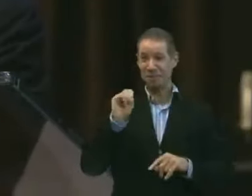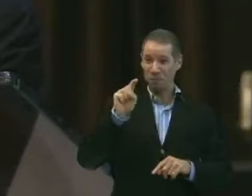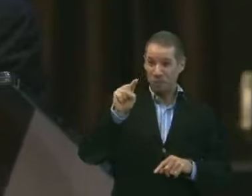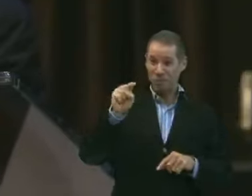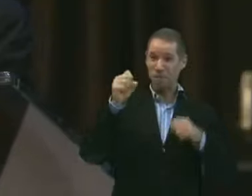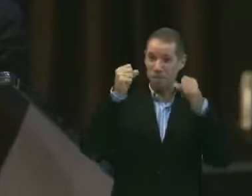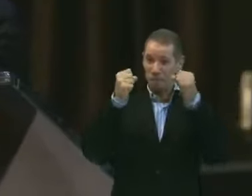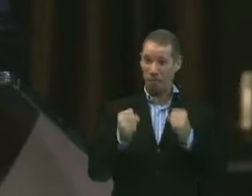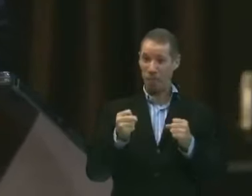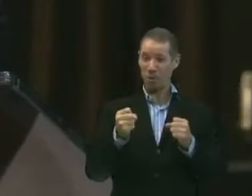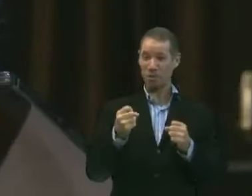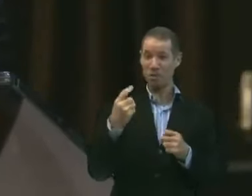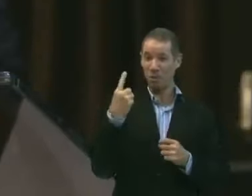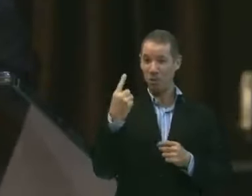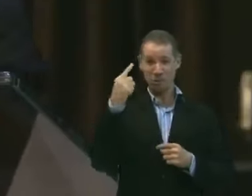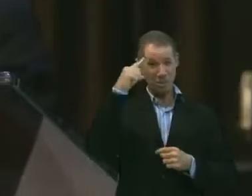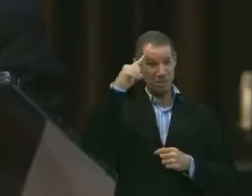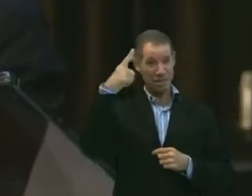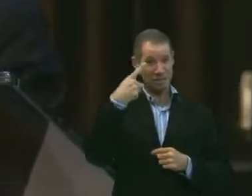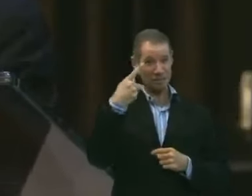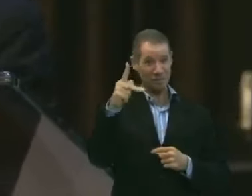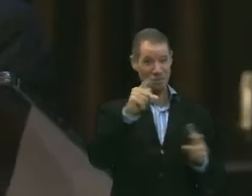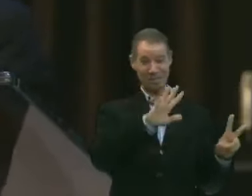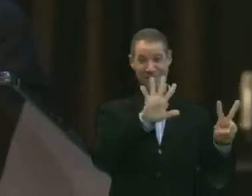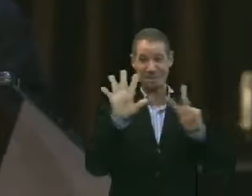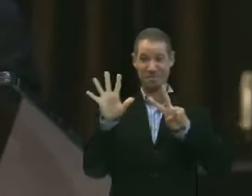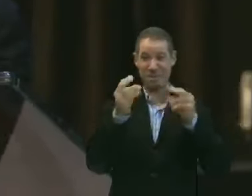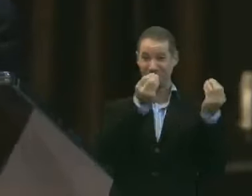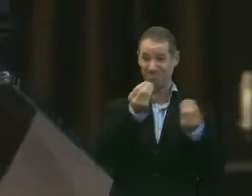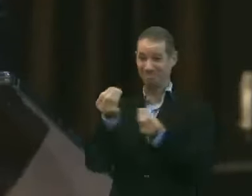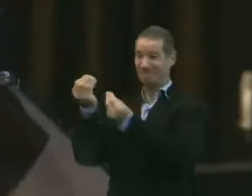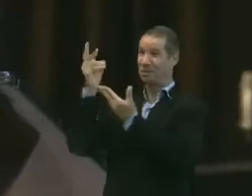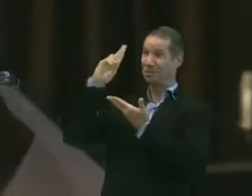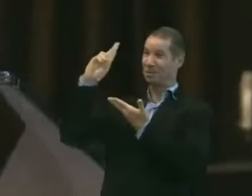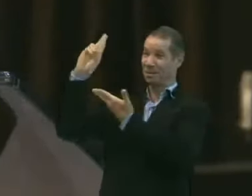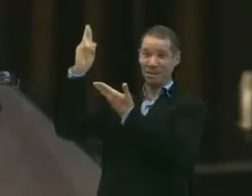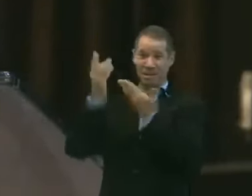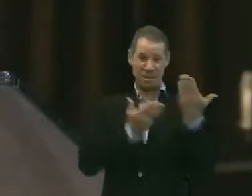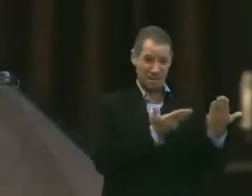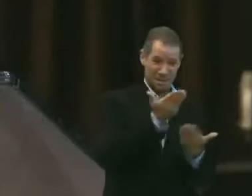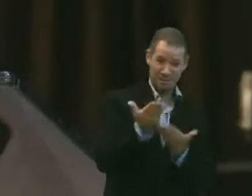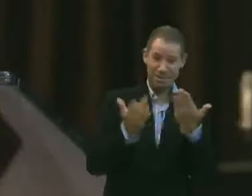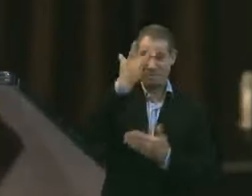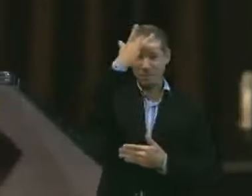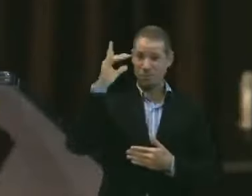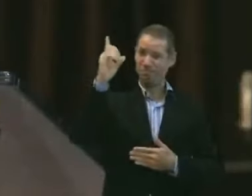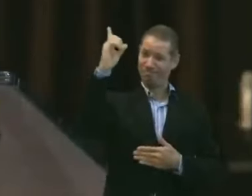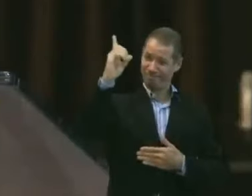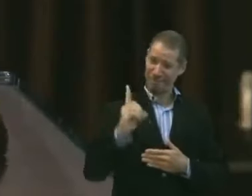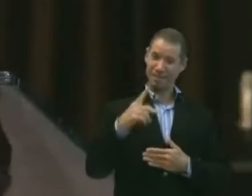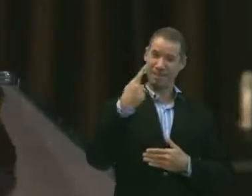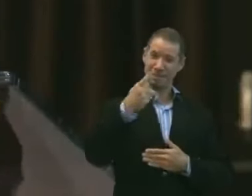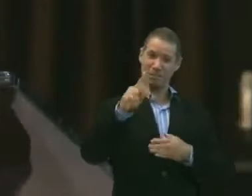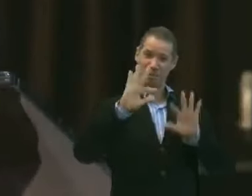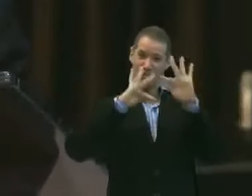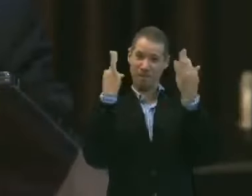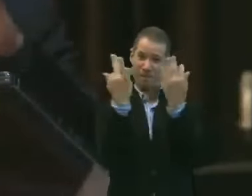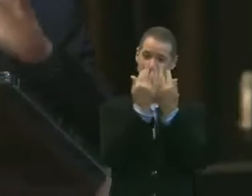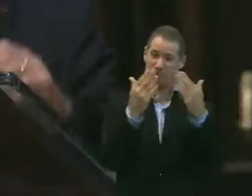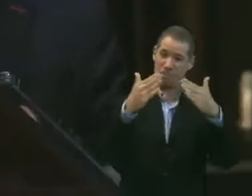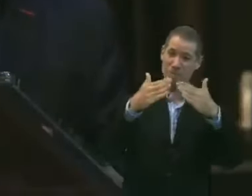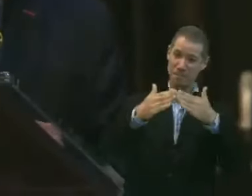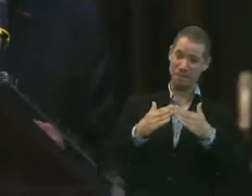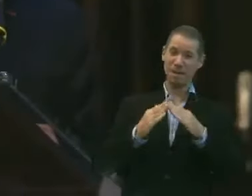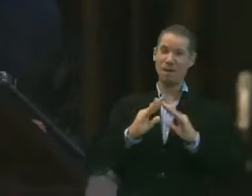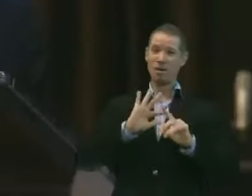pode oferecer pelo menos um dia da sua semana para o Senhor, servindo pessoas com deficiência e seus familiares. Eu vou pedir